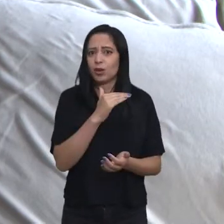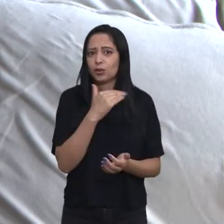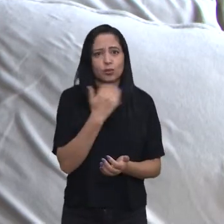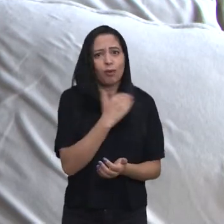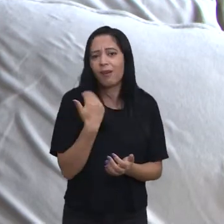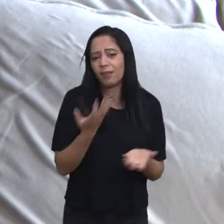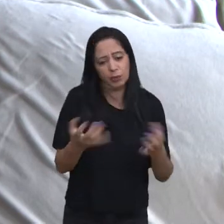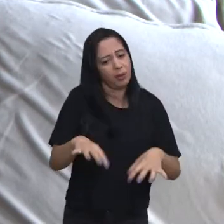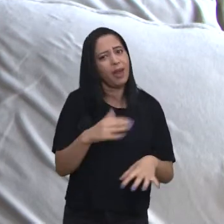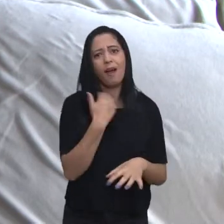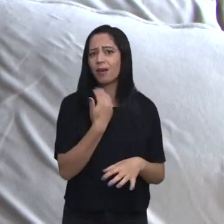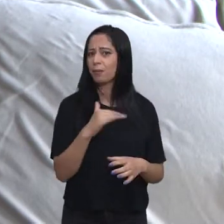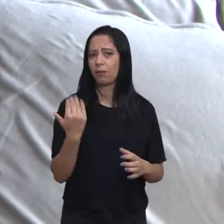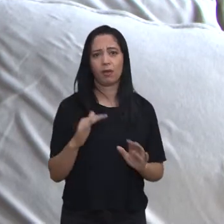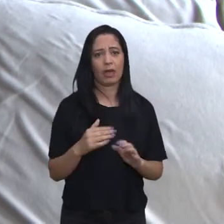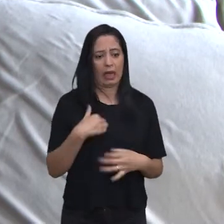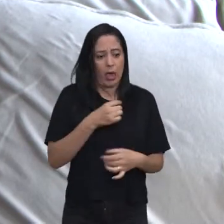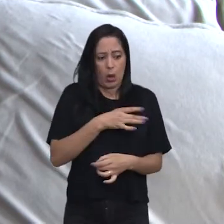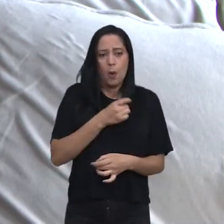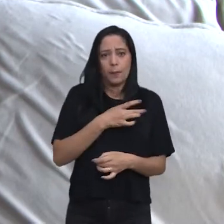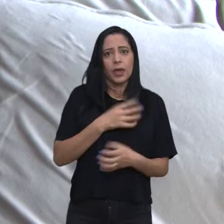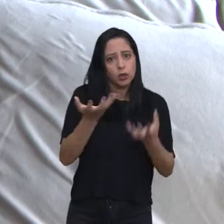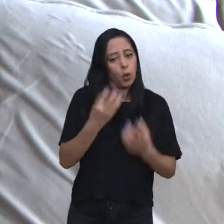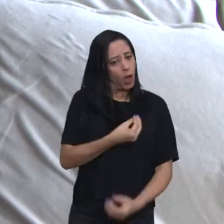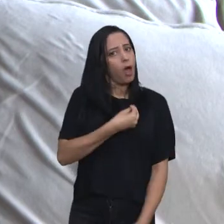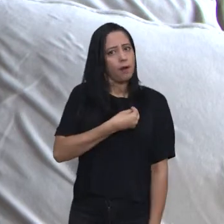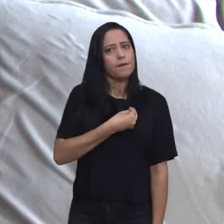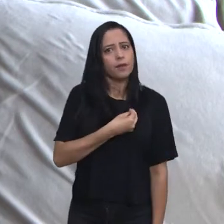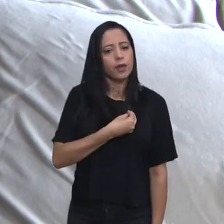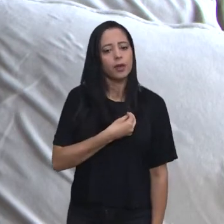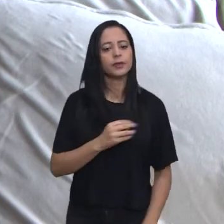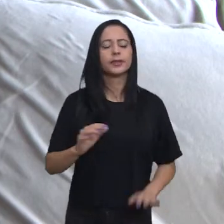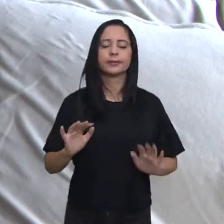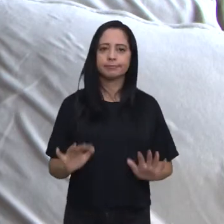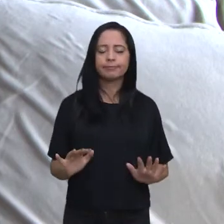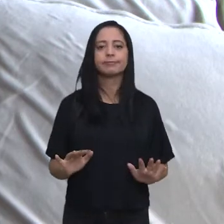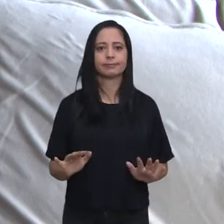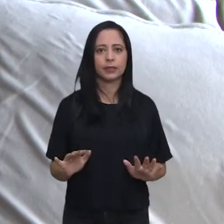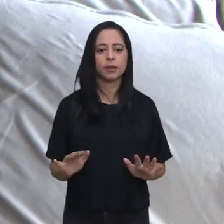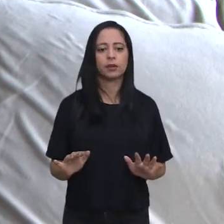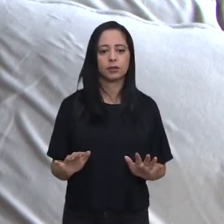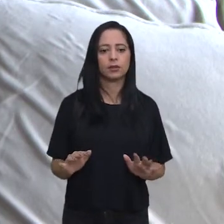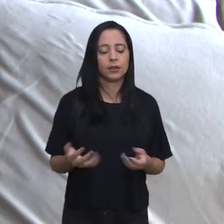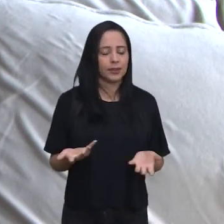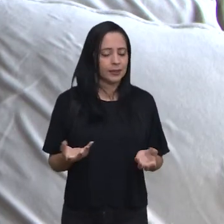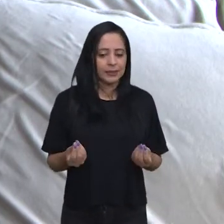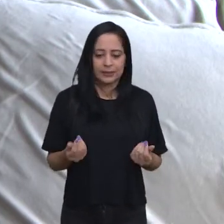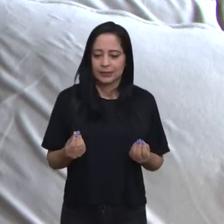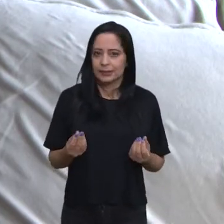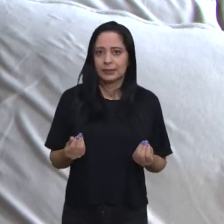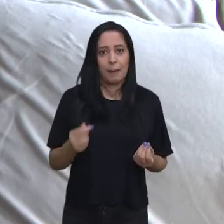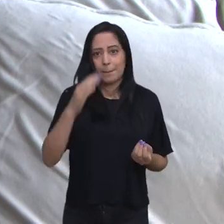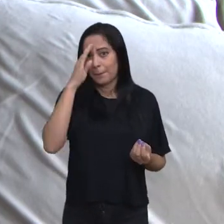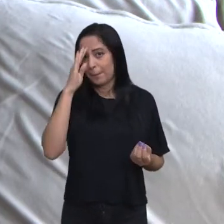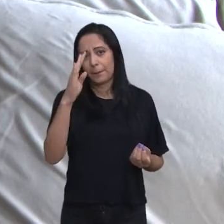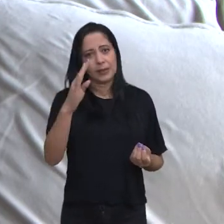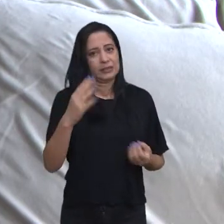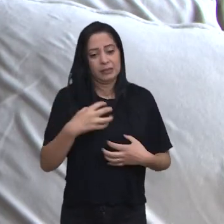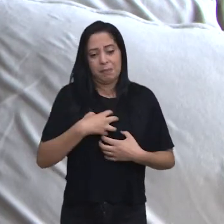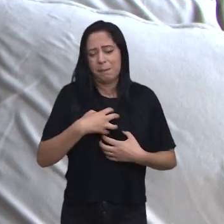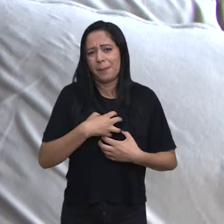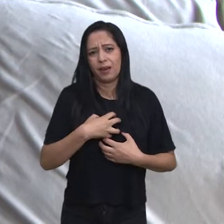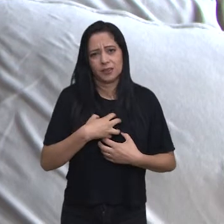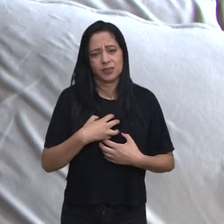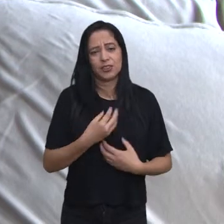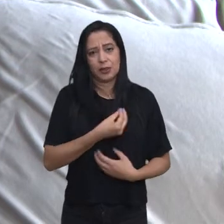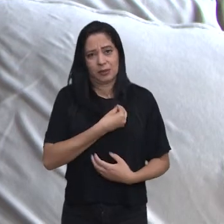ir embora, quero ficar aqui, estou com medo, quero viver. E assim, isso foi a principal coisa que aconteceu